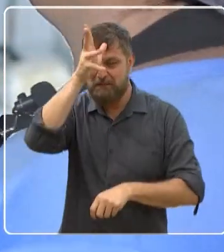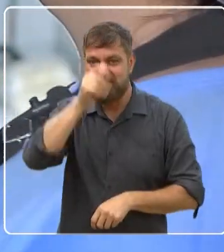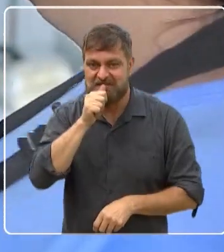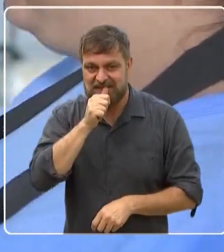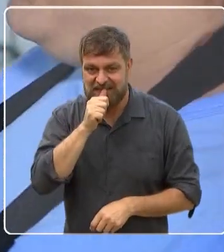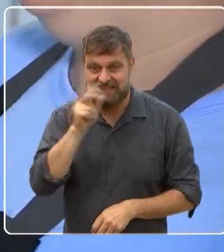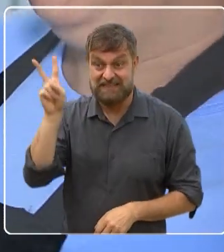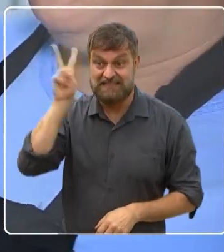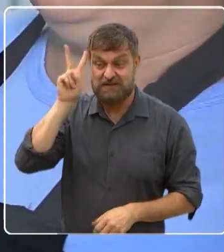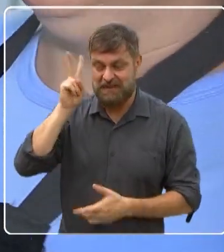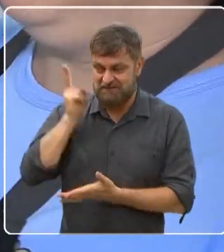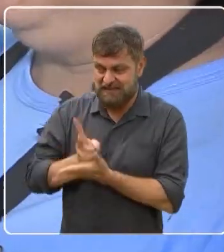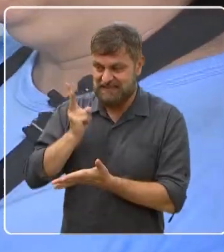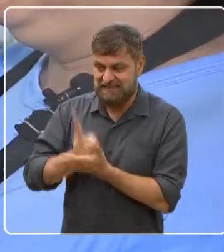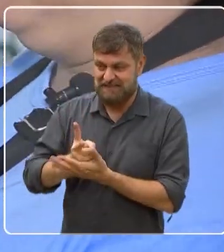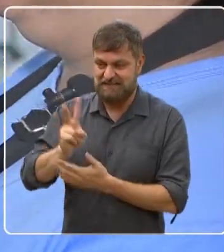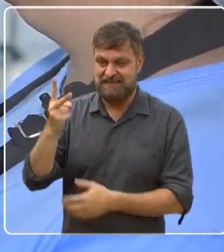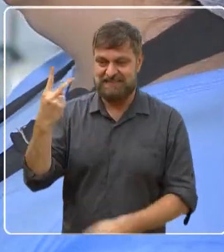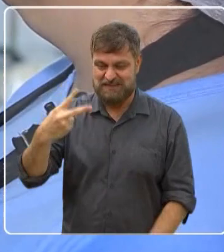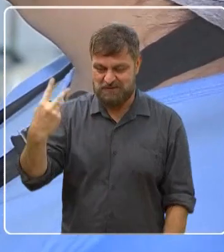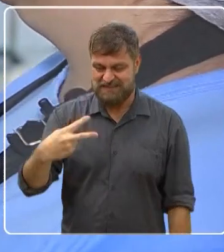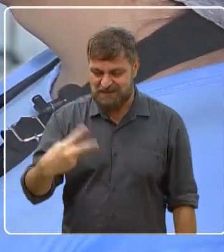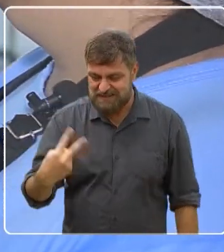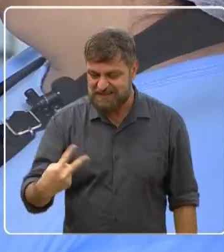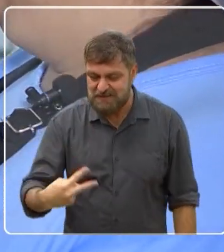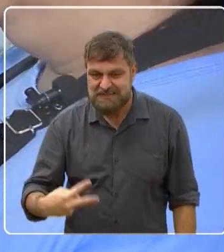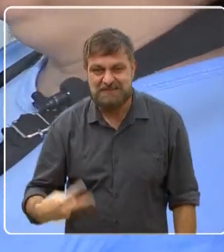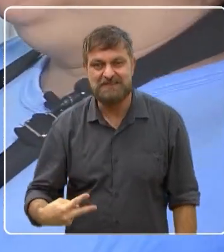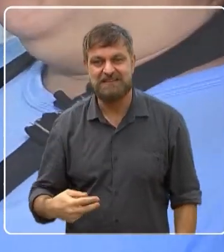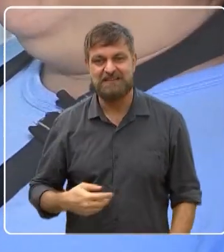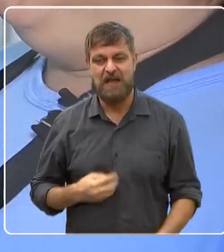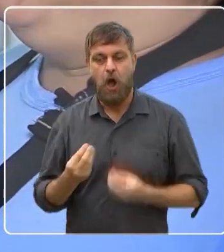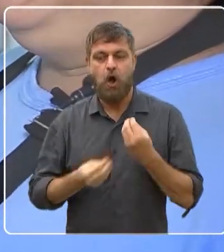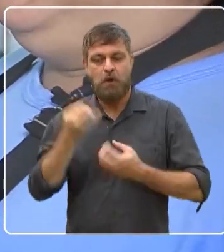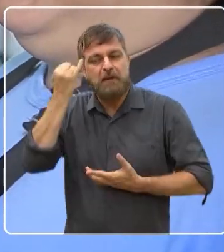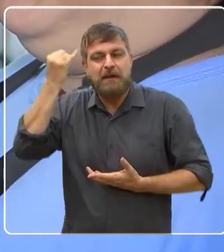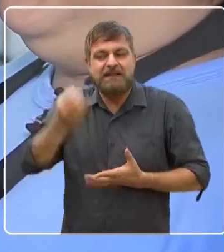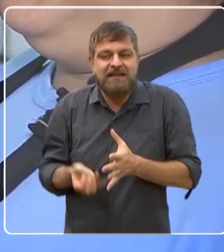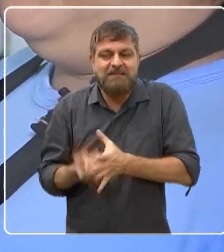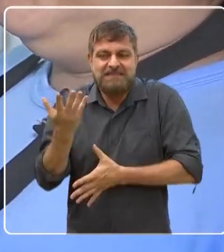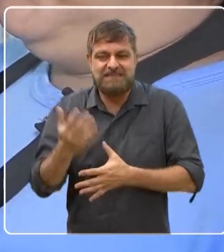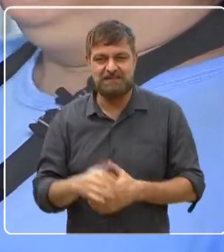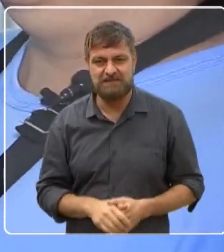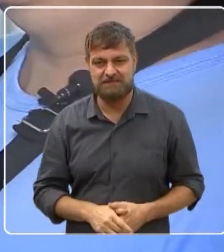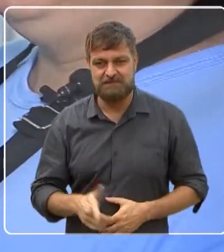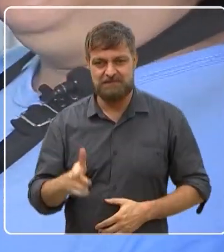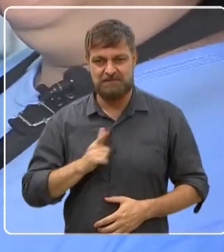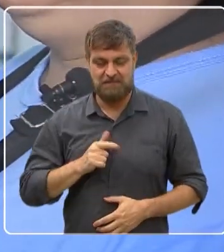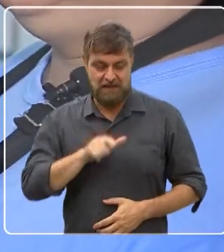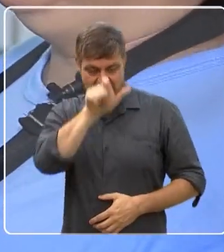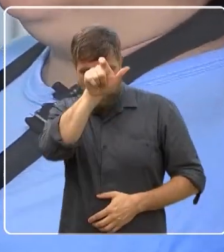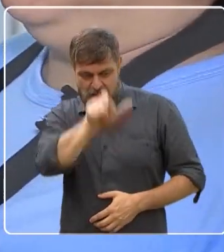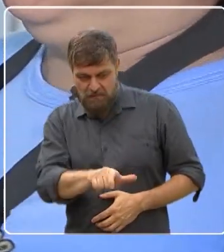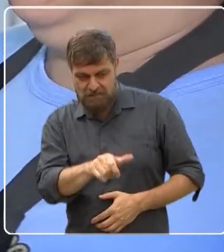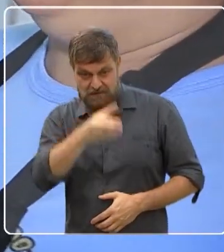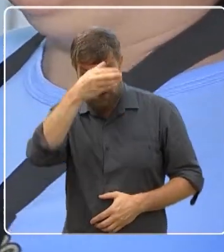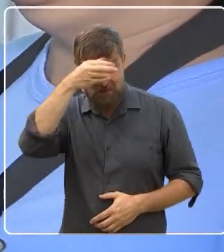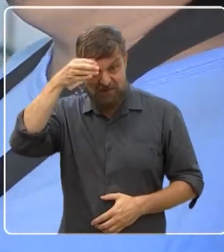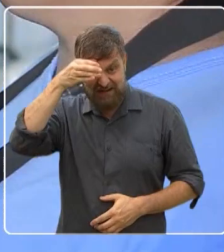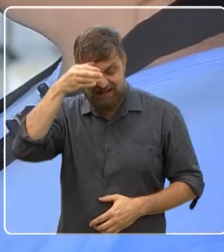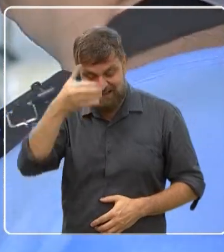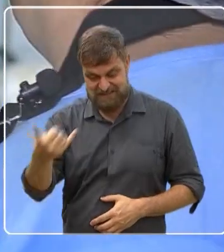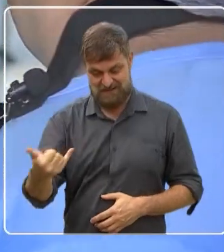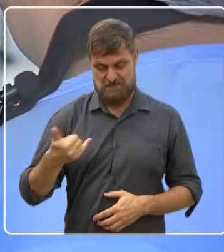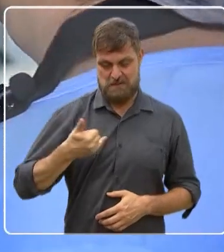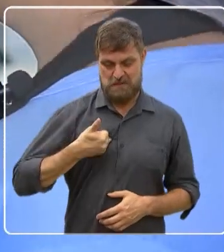segunda-feira, né? Segunda-feira. E como que surgiu essa ideia, Neia? Essa ideia foi sugerida pra um cliente, o Sérgio